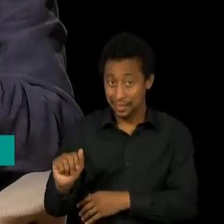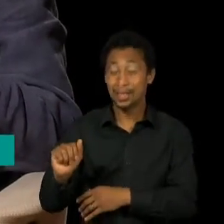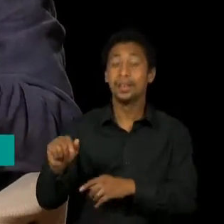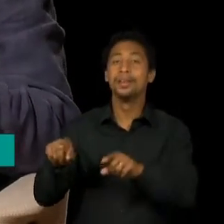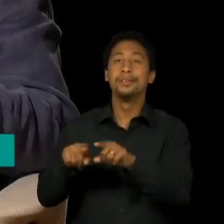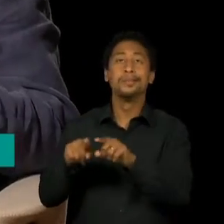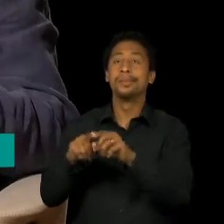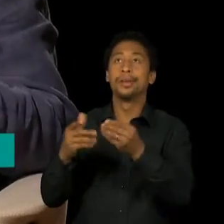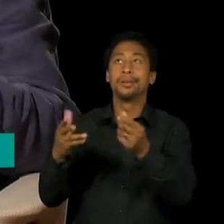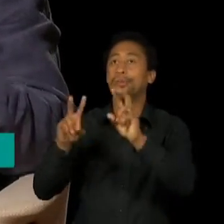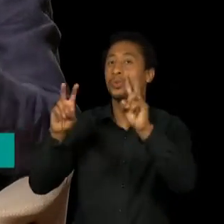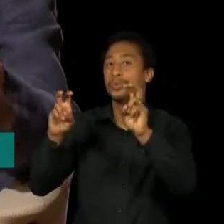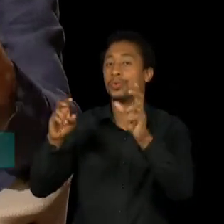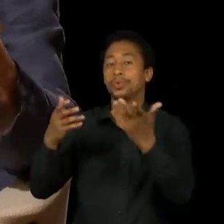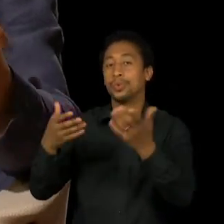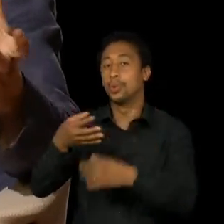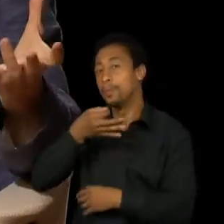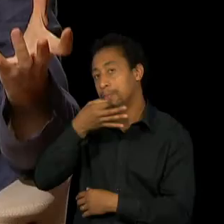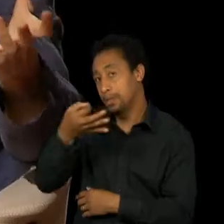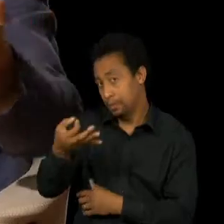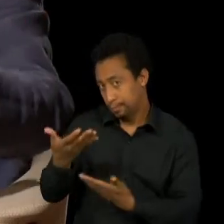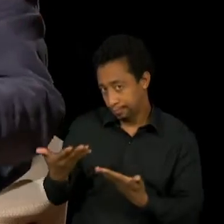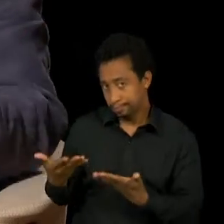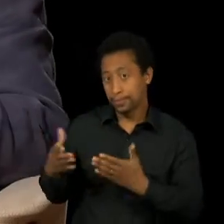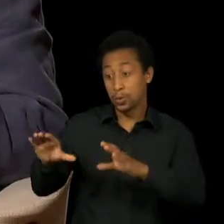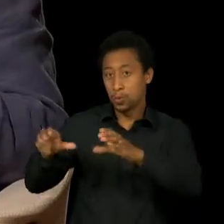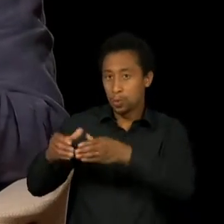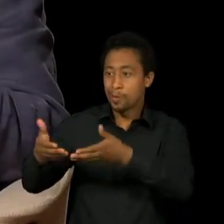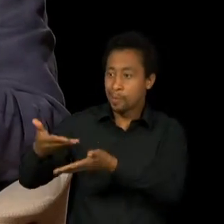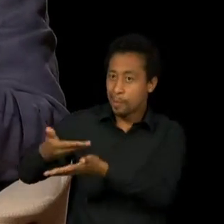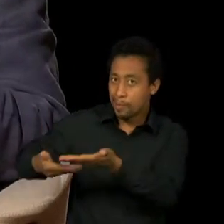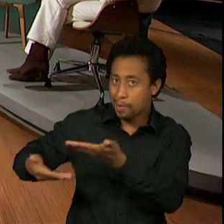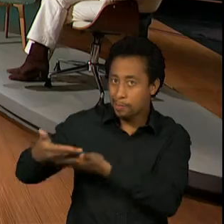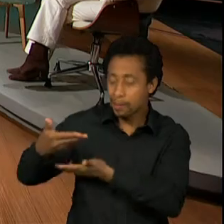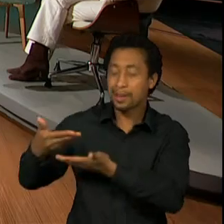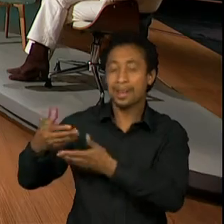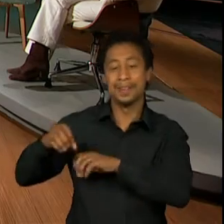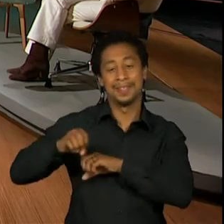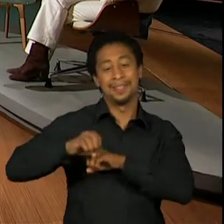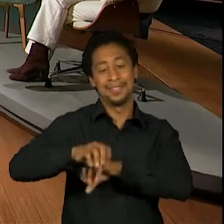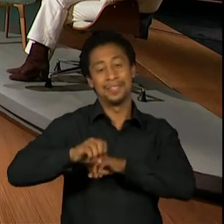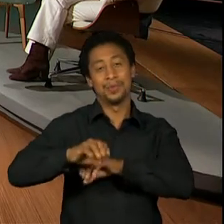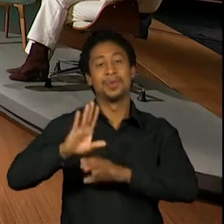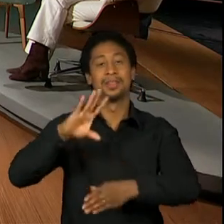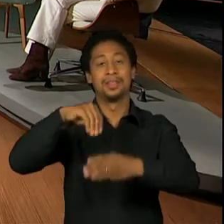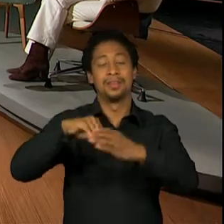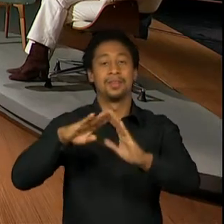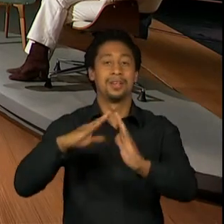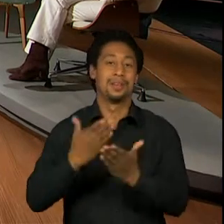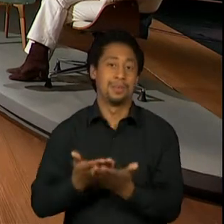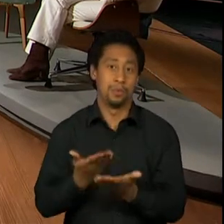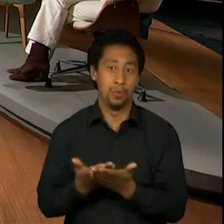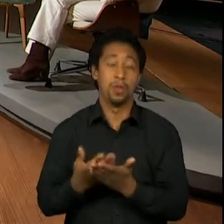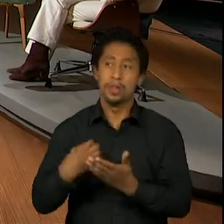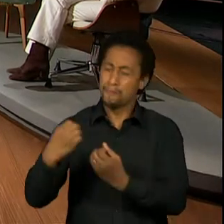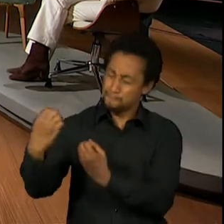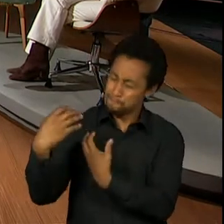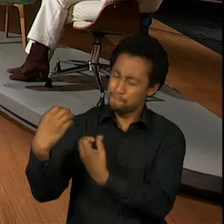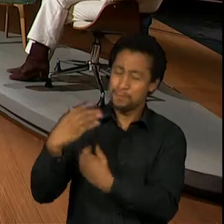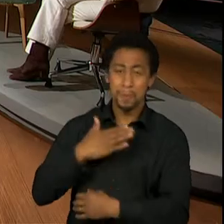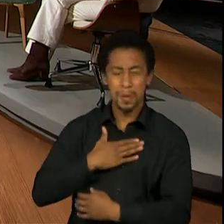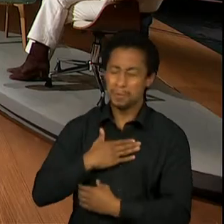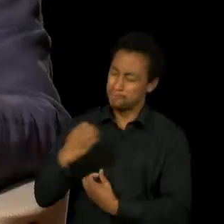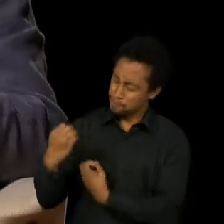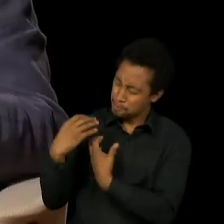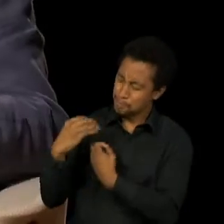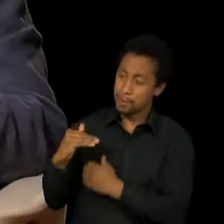Então, esse espírito de teatro de grupo vinha todo para a escola. E foi uma grande formação mesmo. Uma formação para